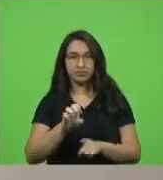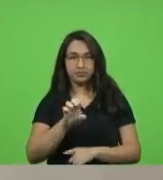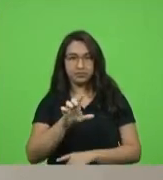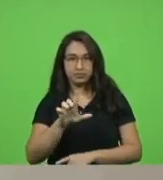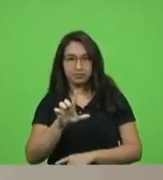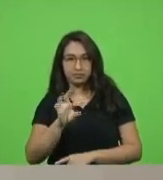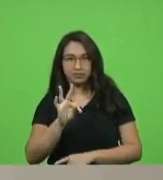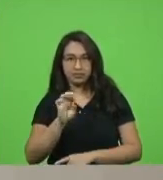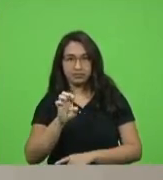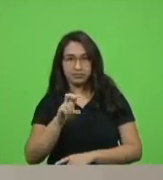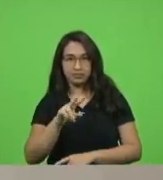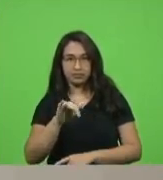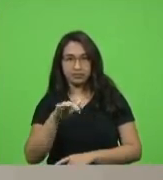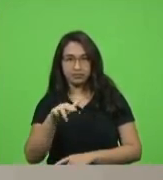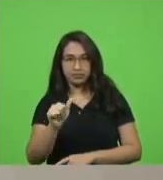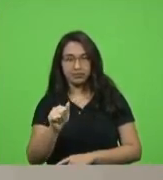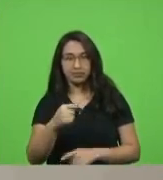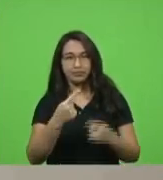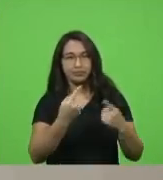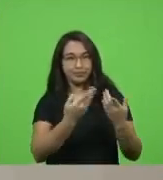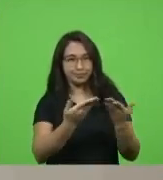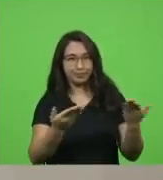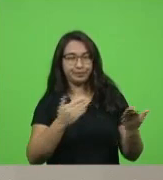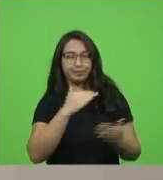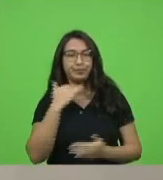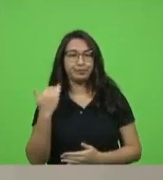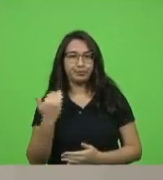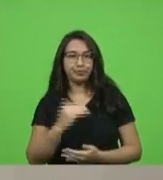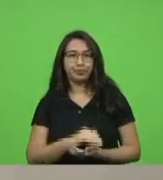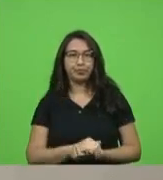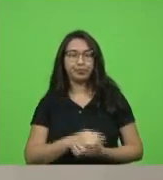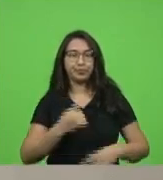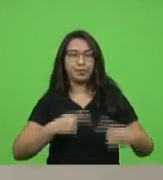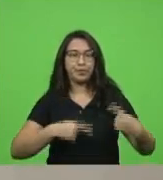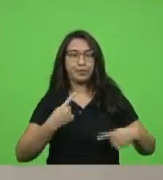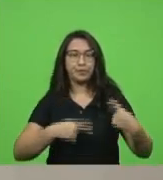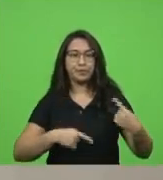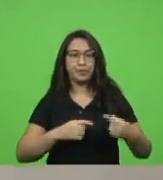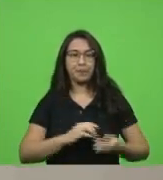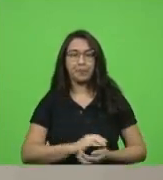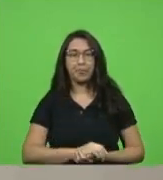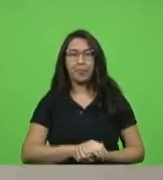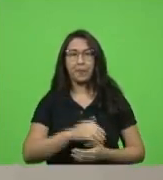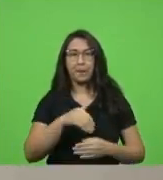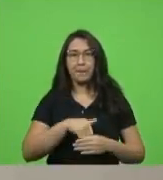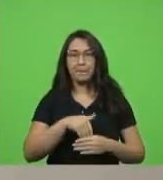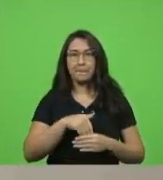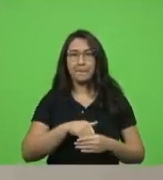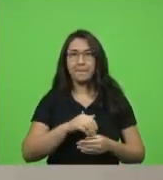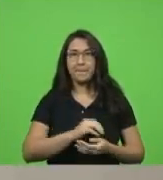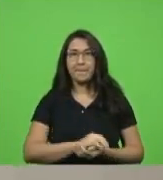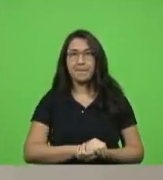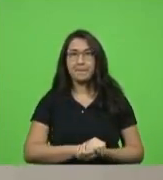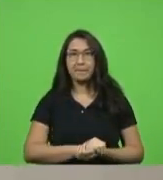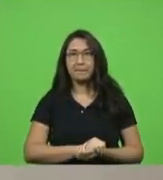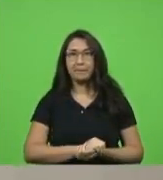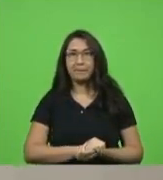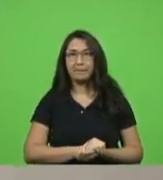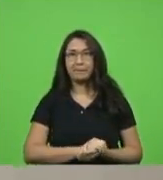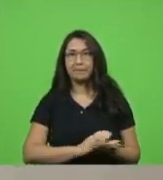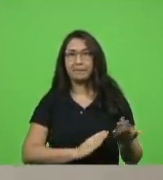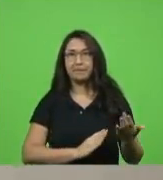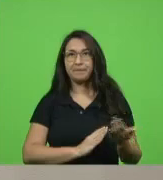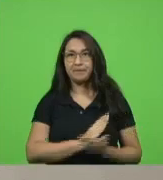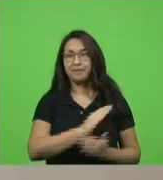pesar pelo seu falecimento em discussão não havendo quem queira discutir em votação deputados que aprovam permaneçam como se encontram